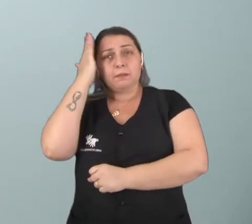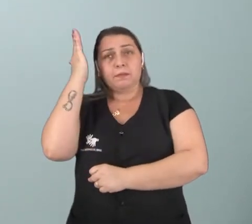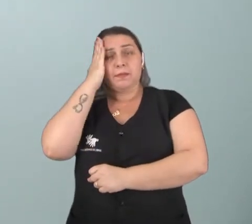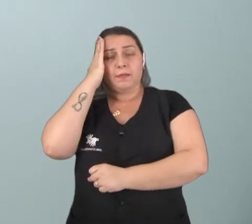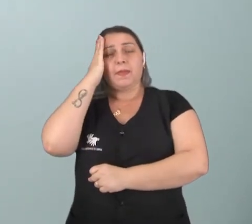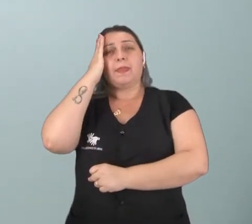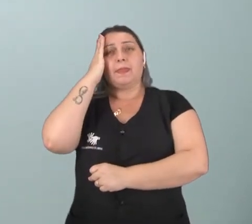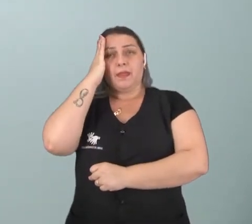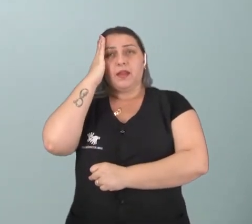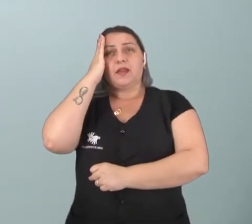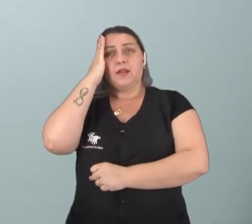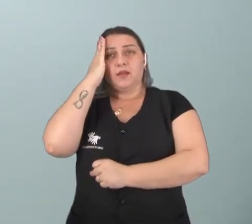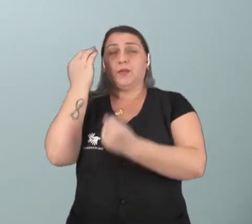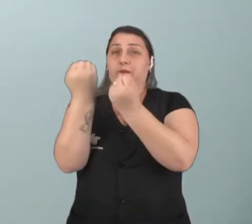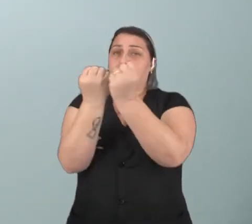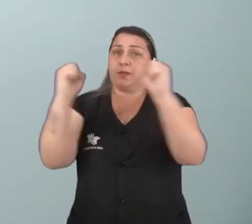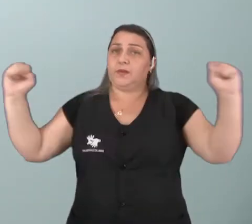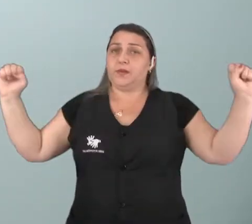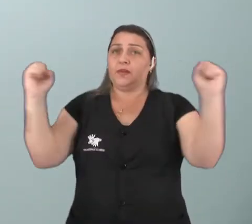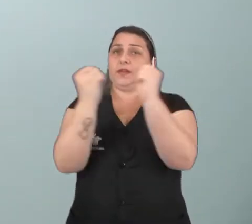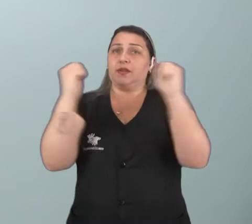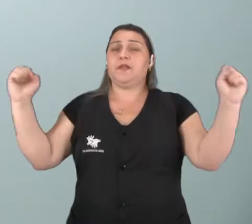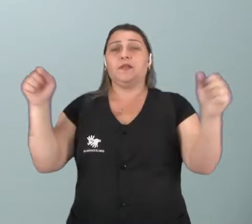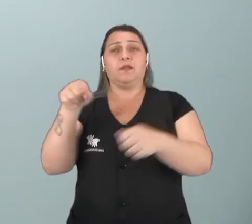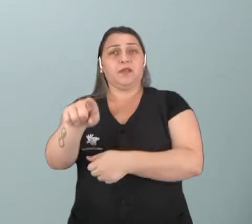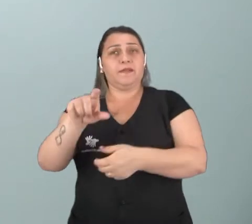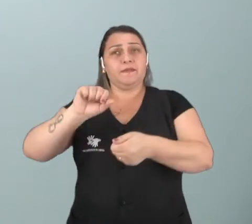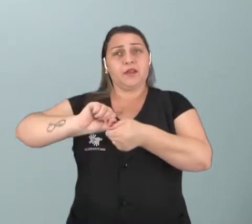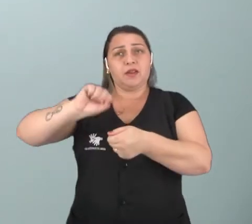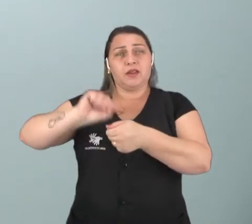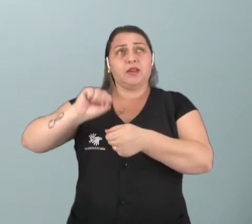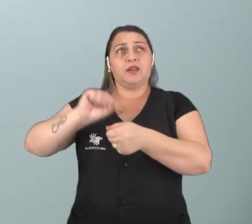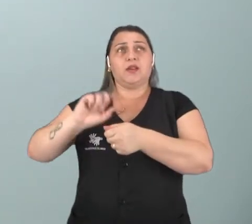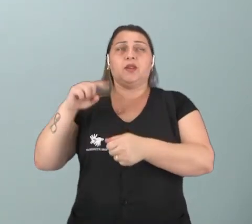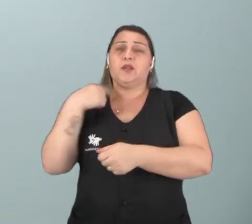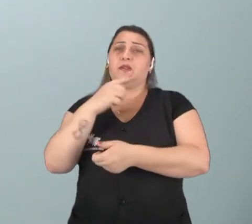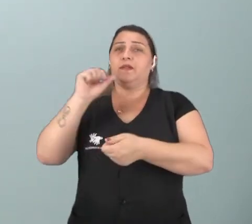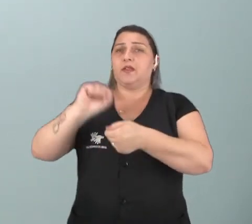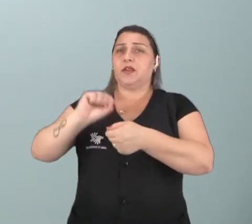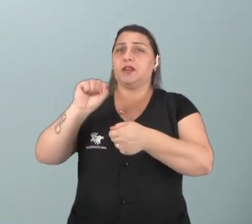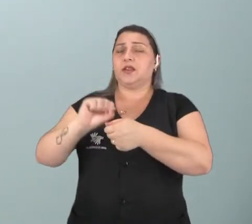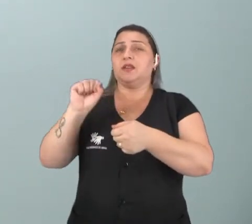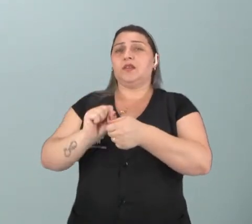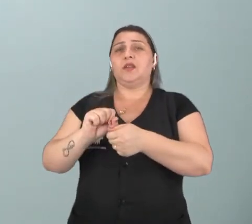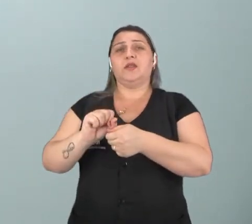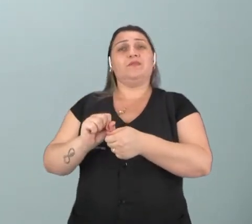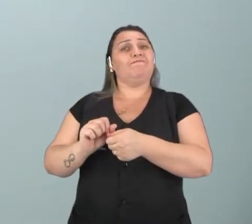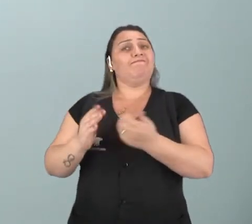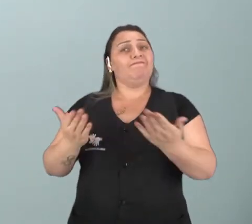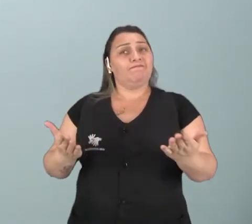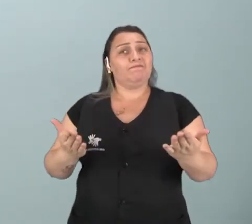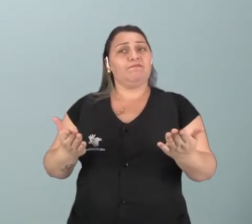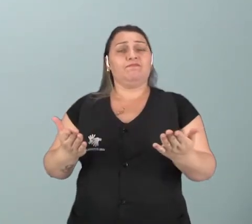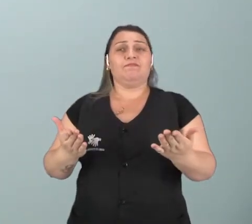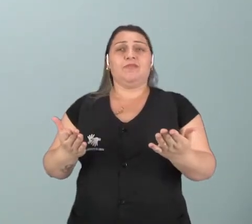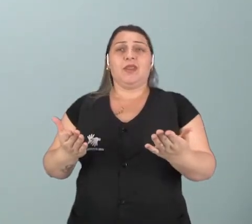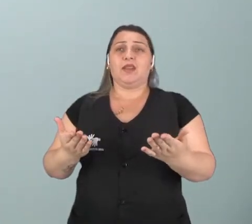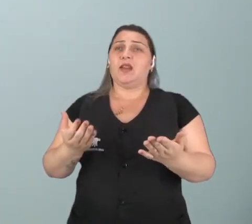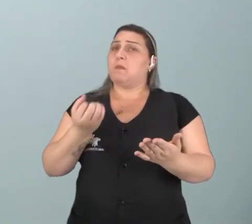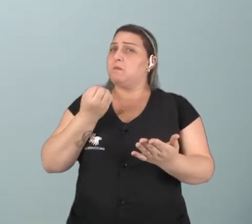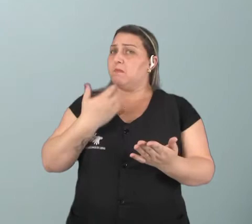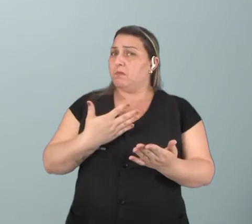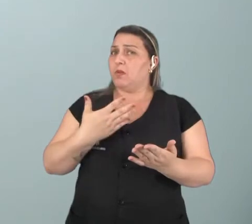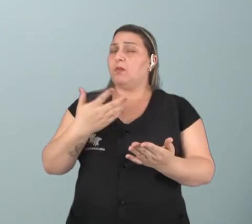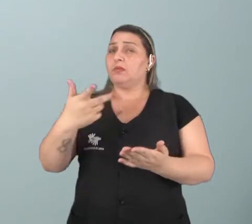intensidade do exercício que você está executando. Às vezes, a gente está fazendo algum exercício que ele acaba não sendo tão